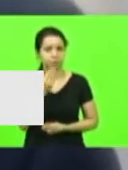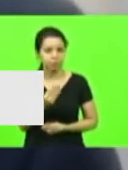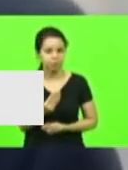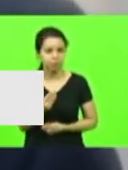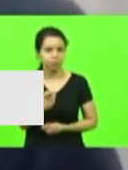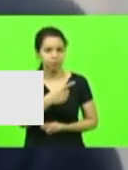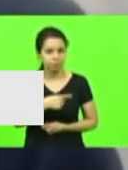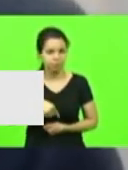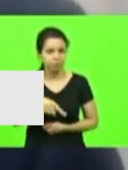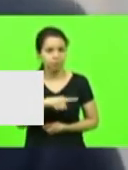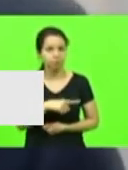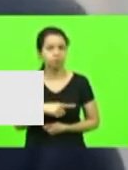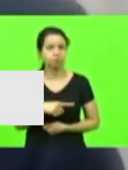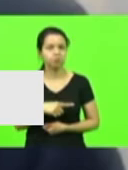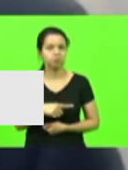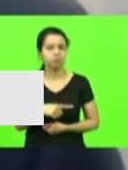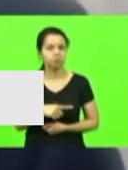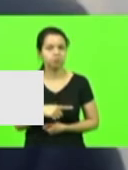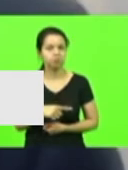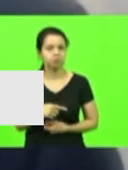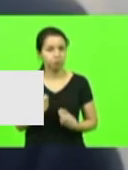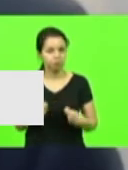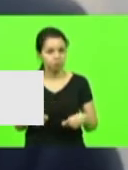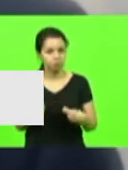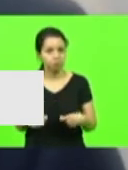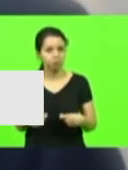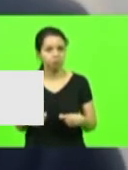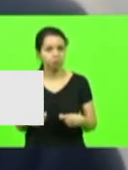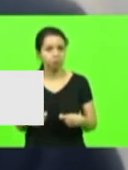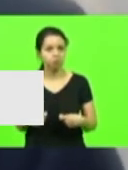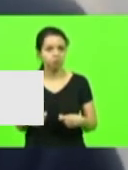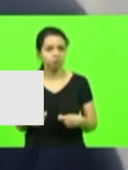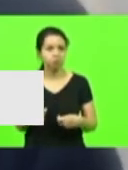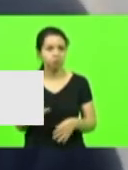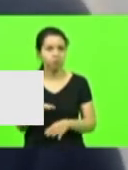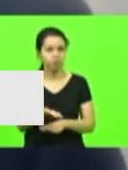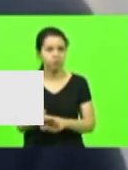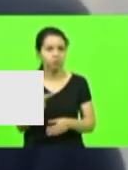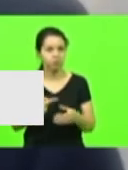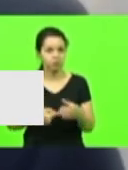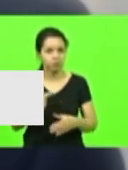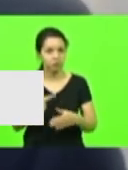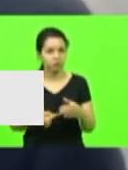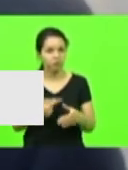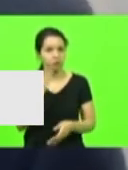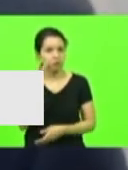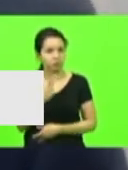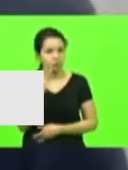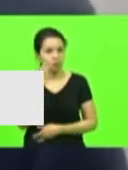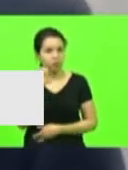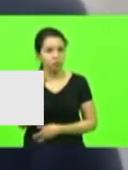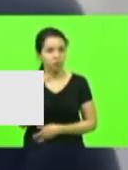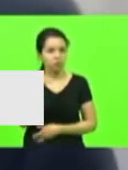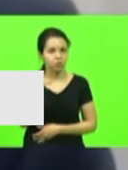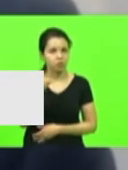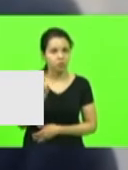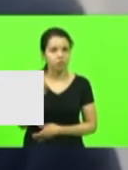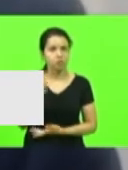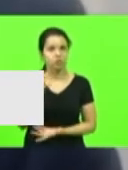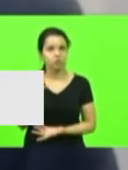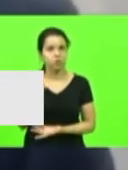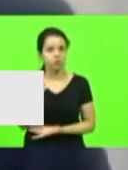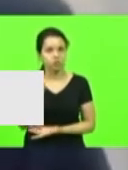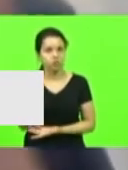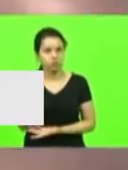possamos, de alguma maneira, levar para a Comissão Parlamentar, para o CONAS, para o CONASEMS, essa